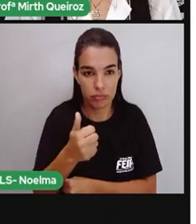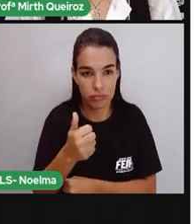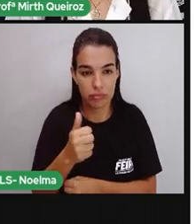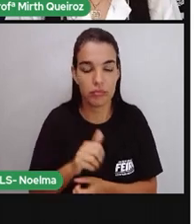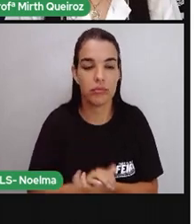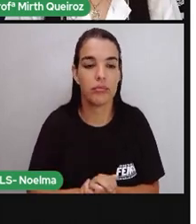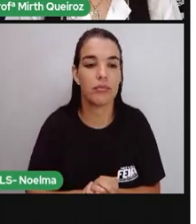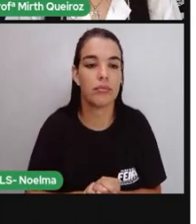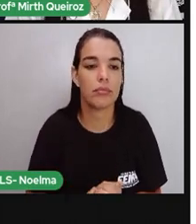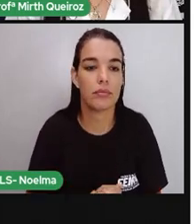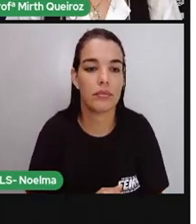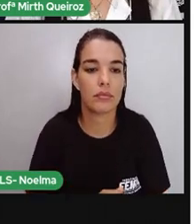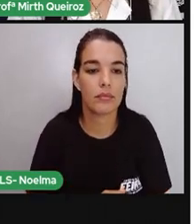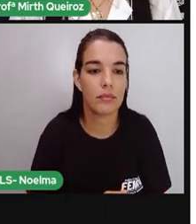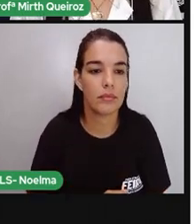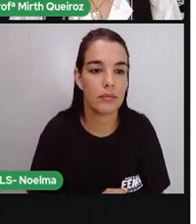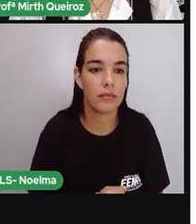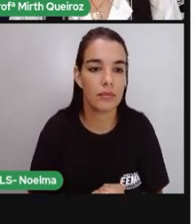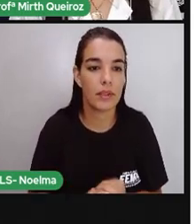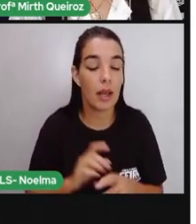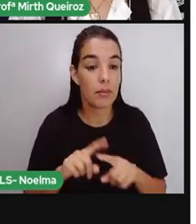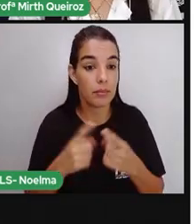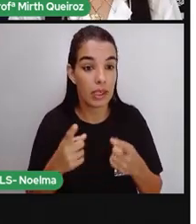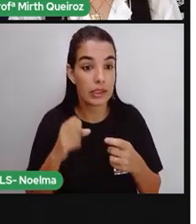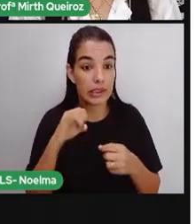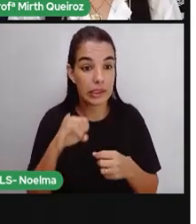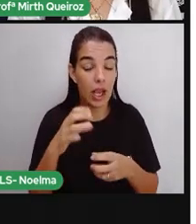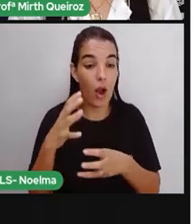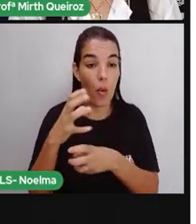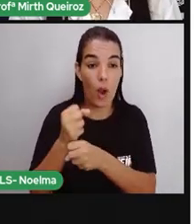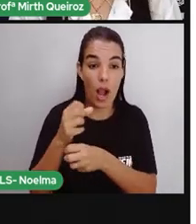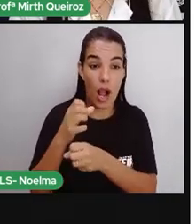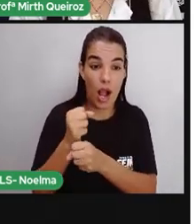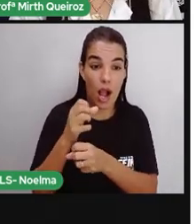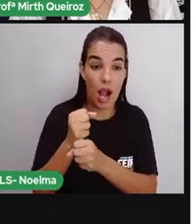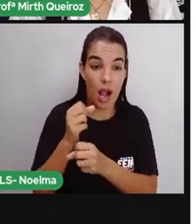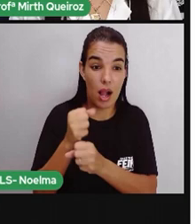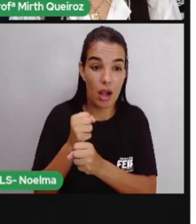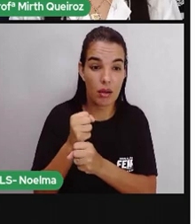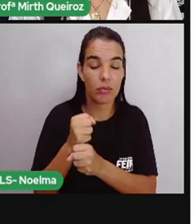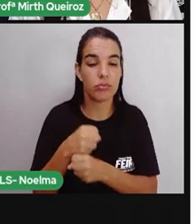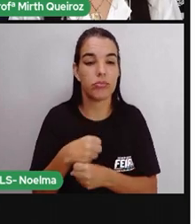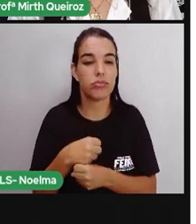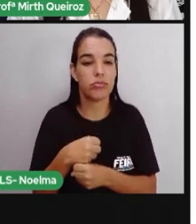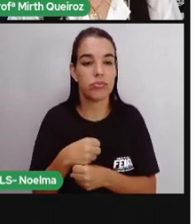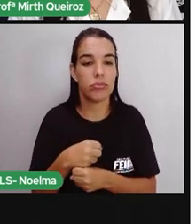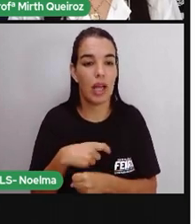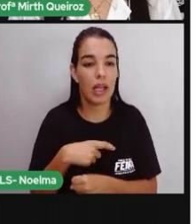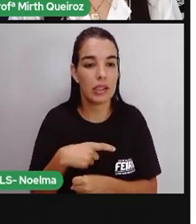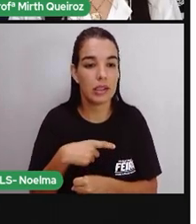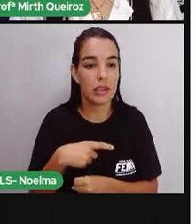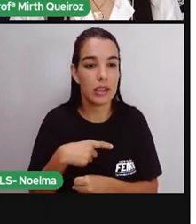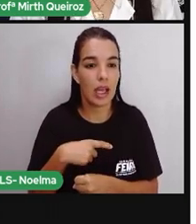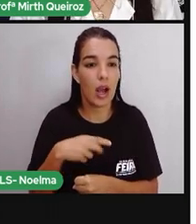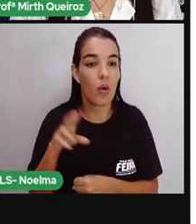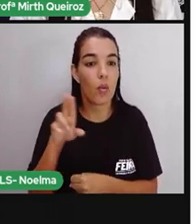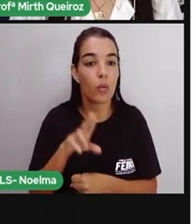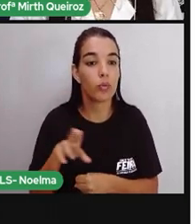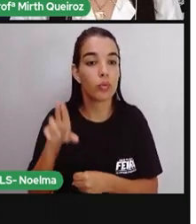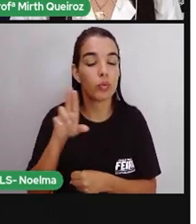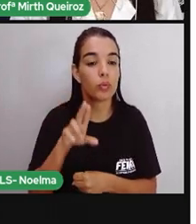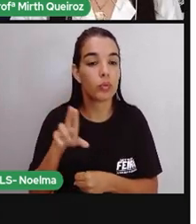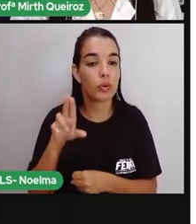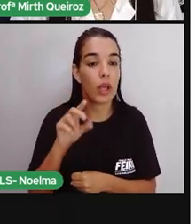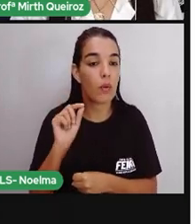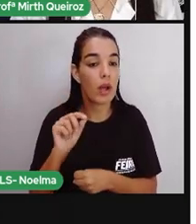fosse utilizar o cálculo, a continha mesmo, Nós iríamos fazer uma conta que